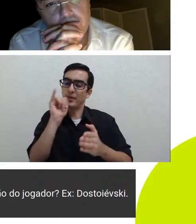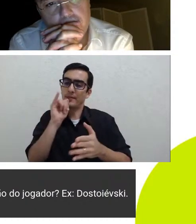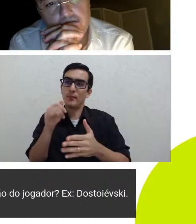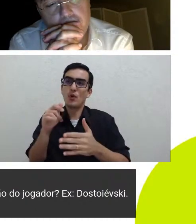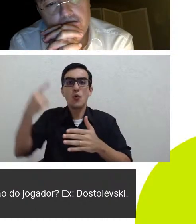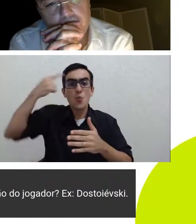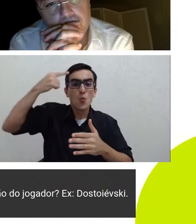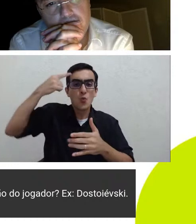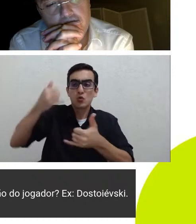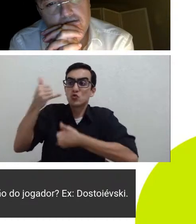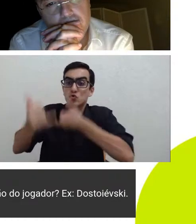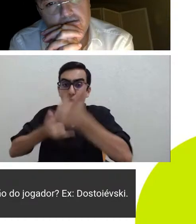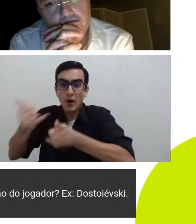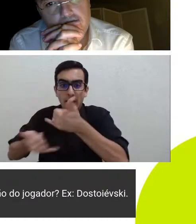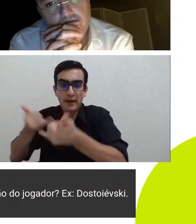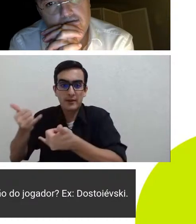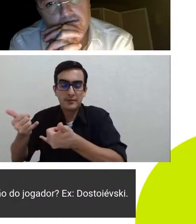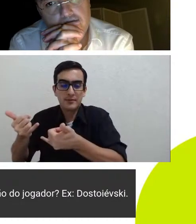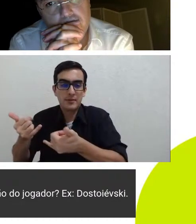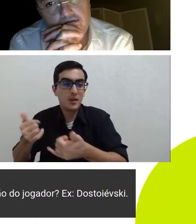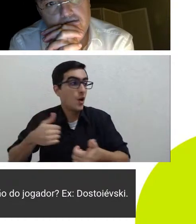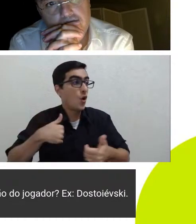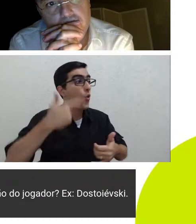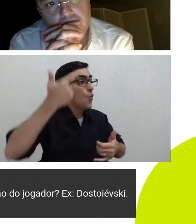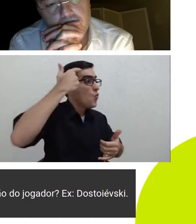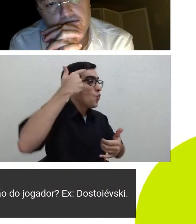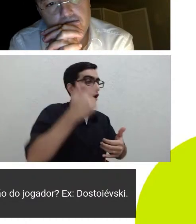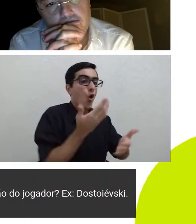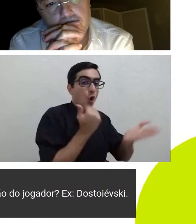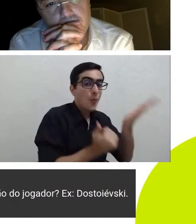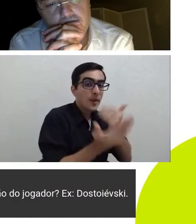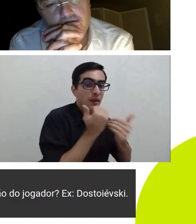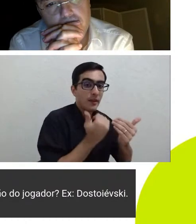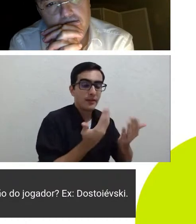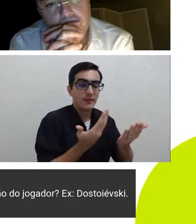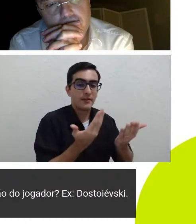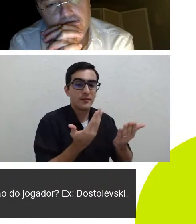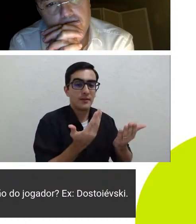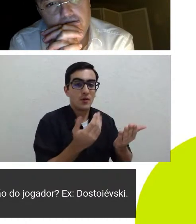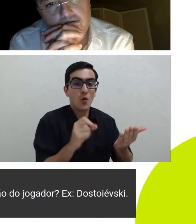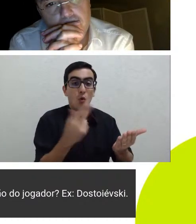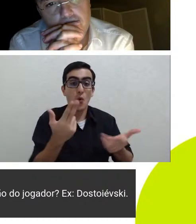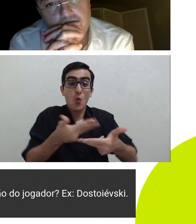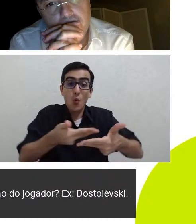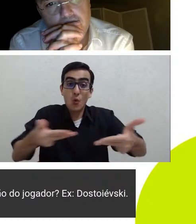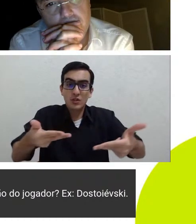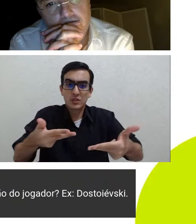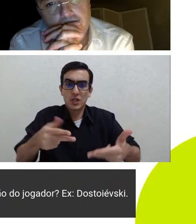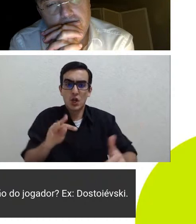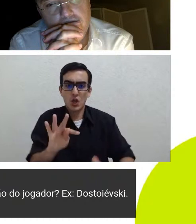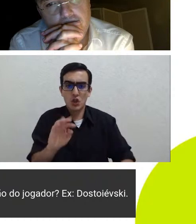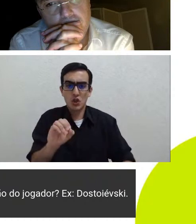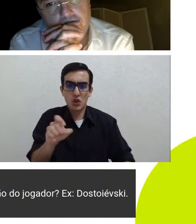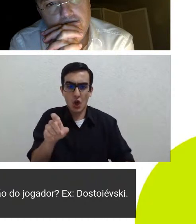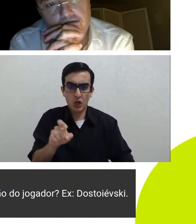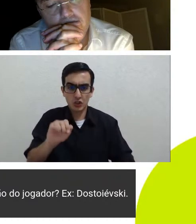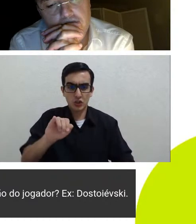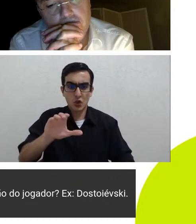a compulsão por alimento a toxicomania não é